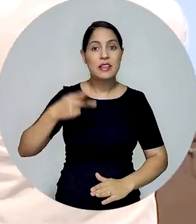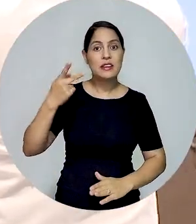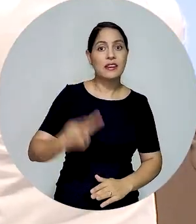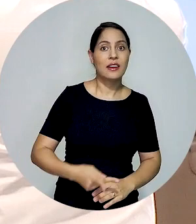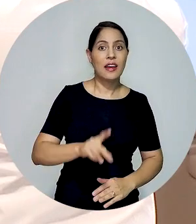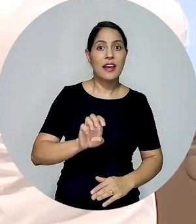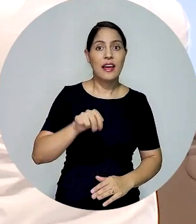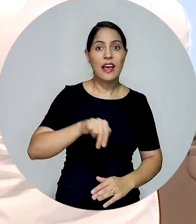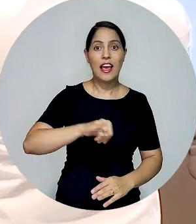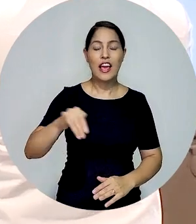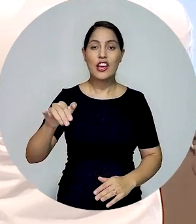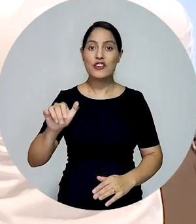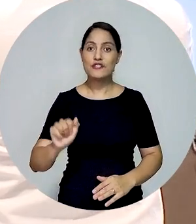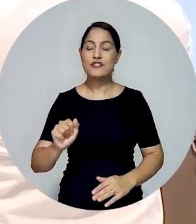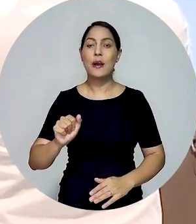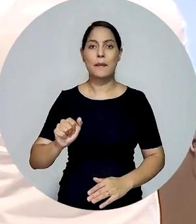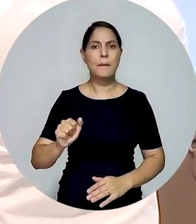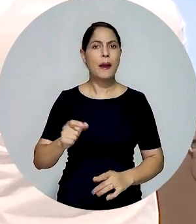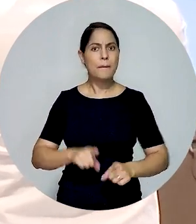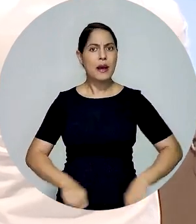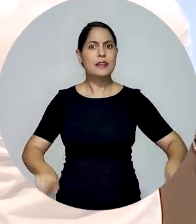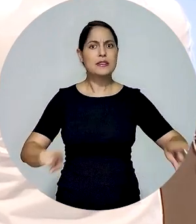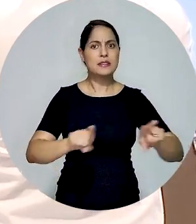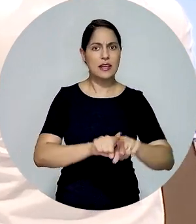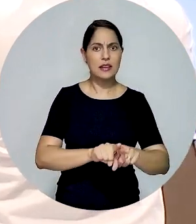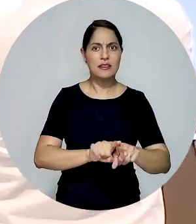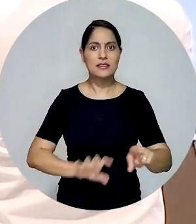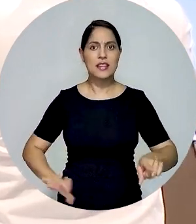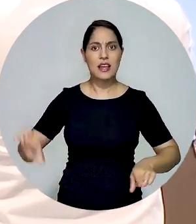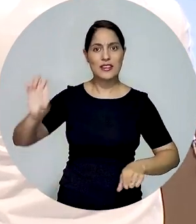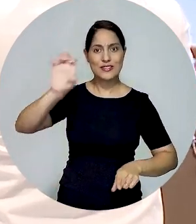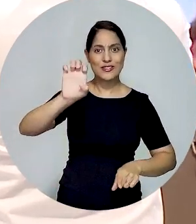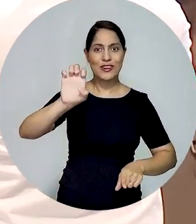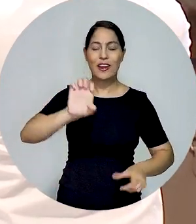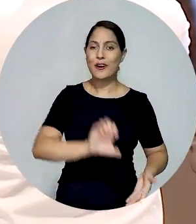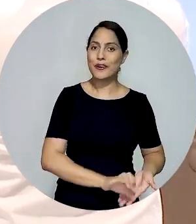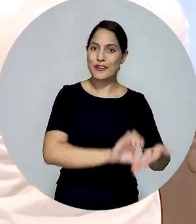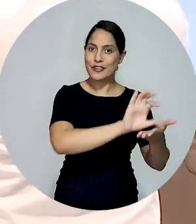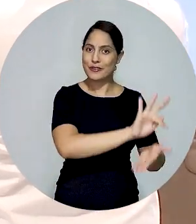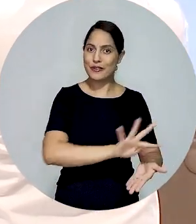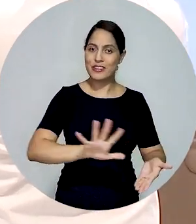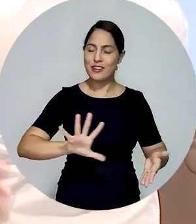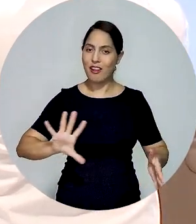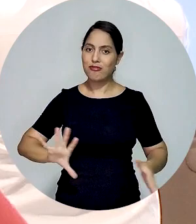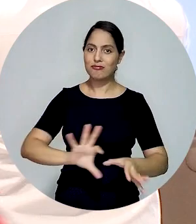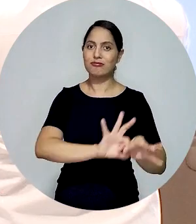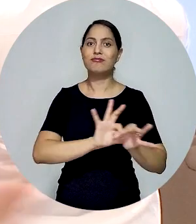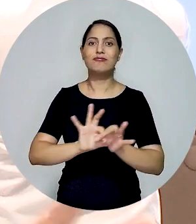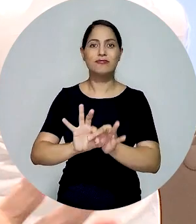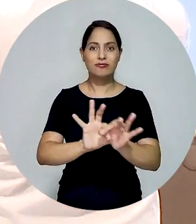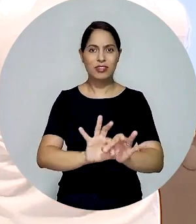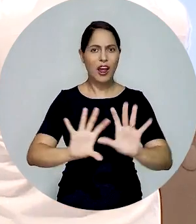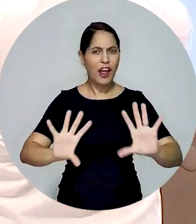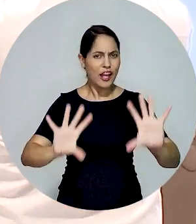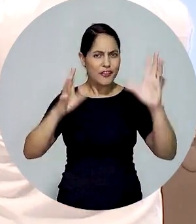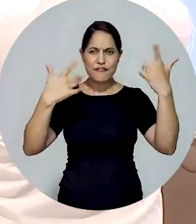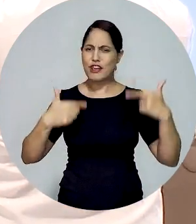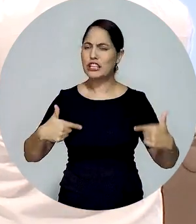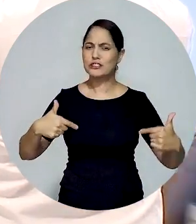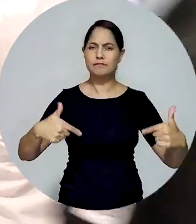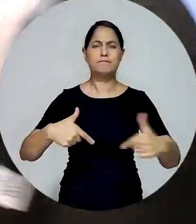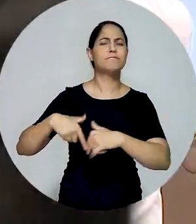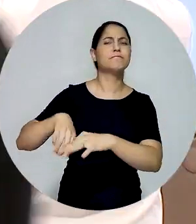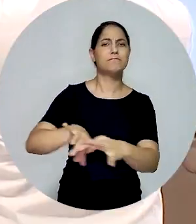Essa é a primeira vez que o ENJA é feito em parceria seccional e o Conselho Federal. E o sucesso estrondoso desse